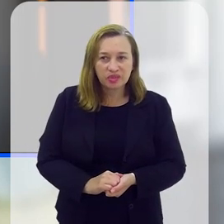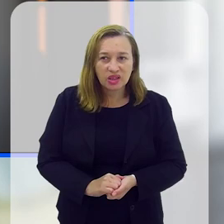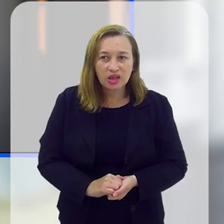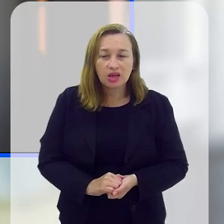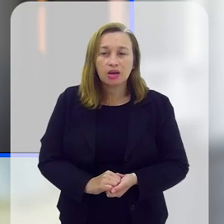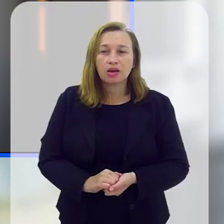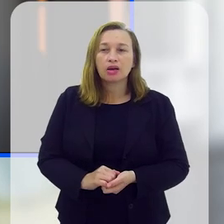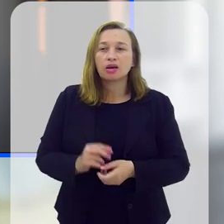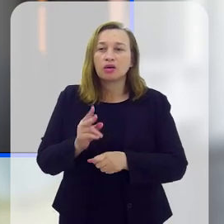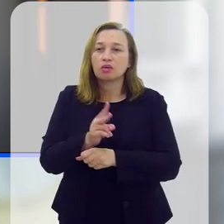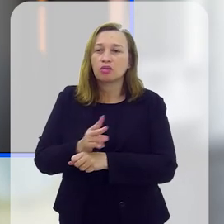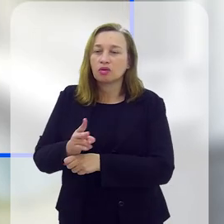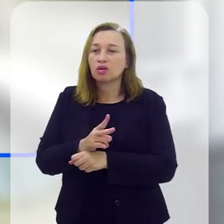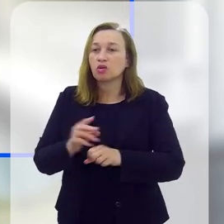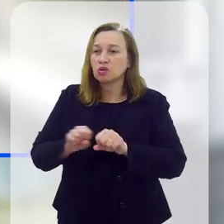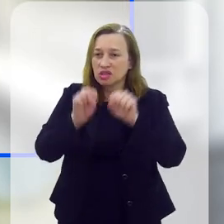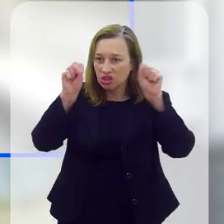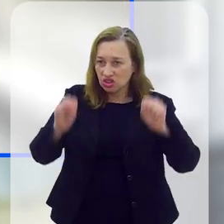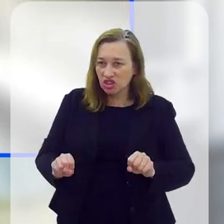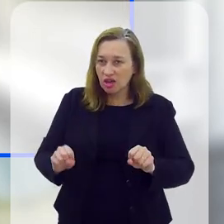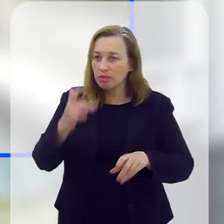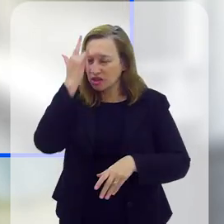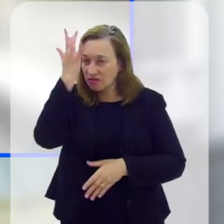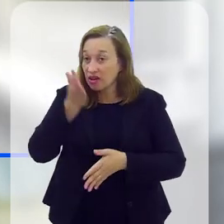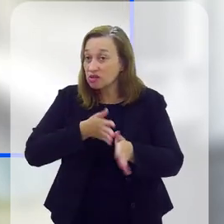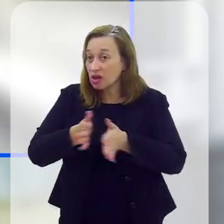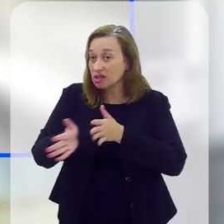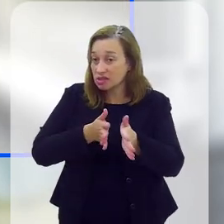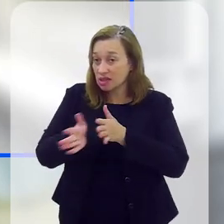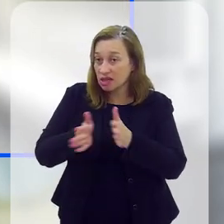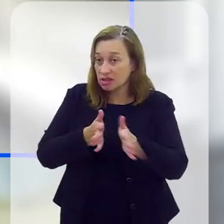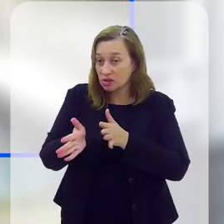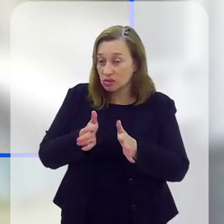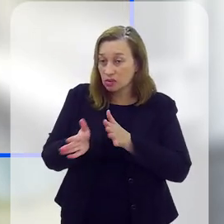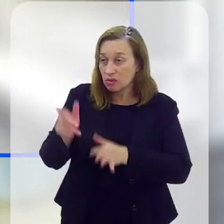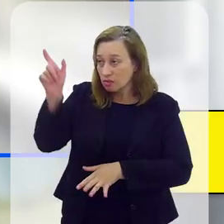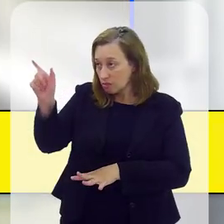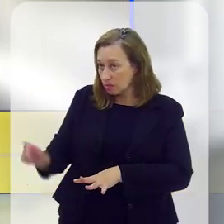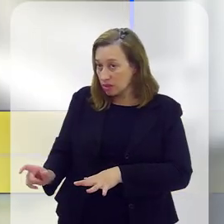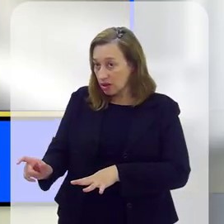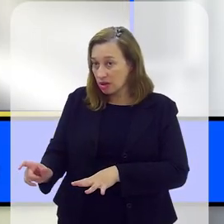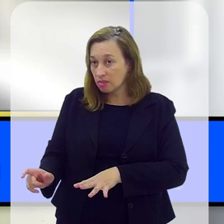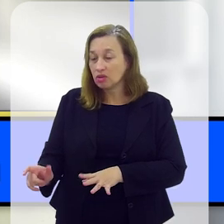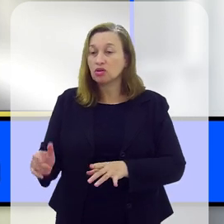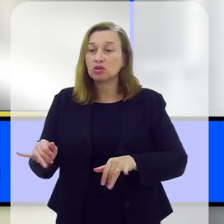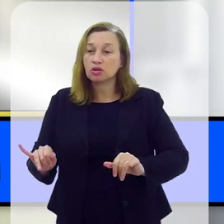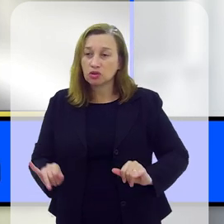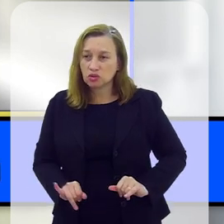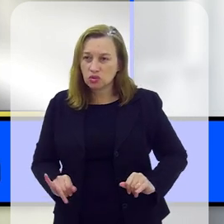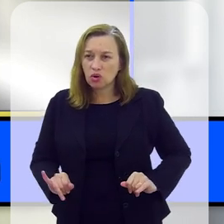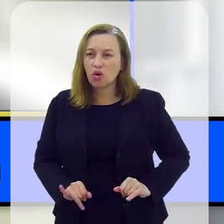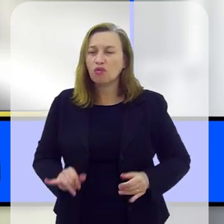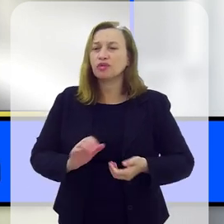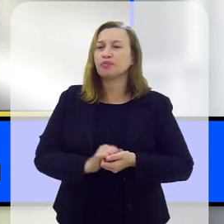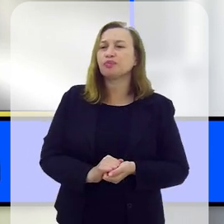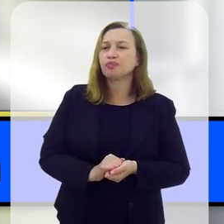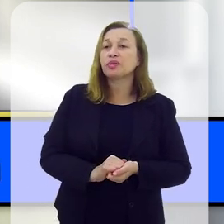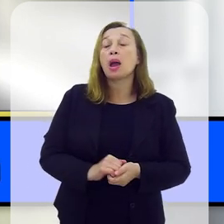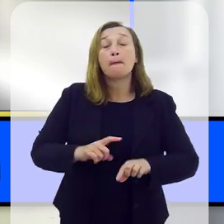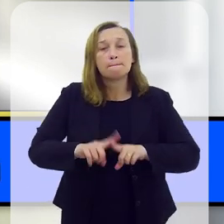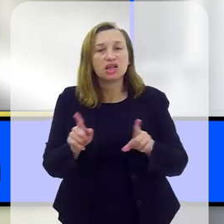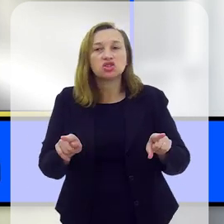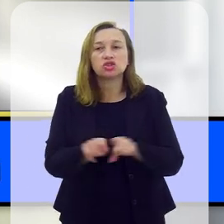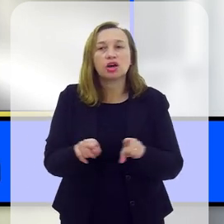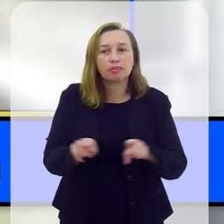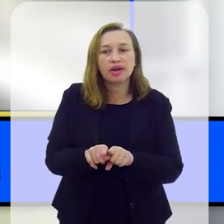Bom, a gente, na diretório, a gente procurou fazer um sistema de fácil acesso para a vítima. Então, a gente procura tornar acessível o mais possível para